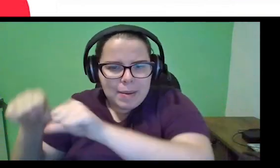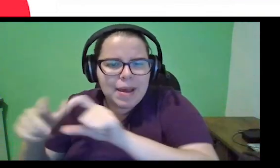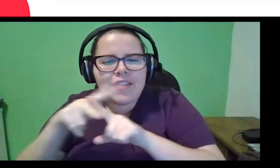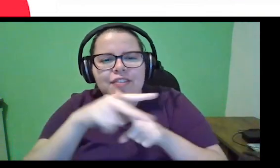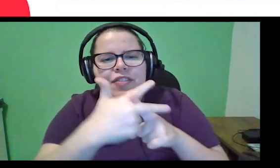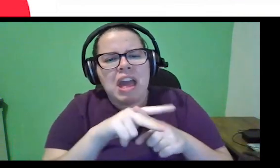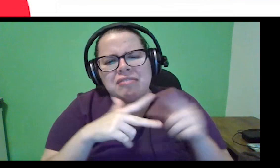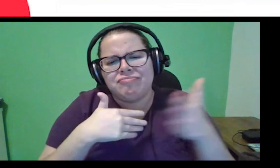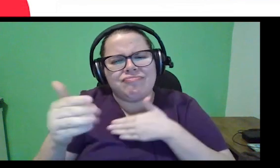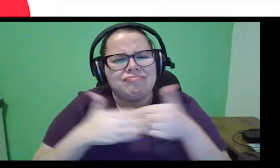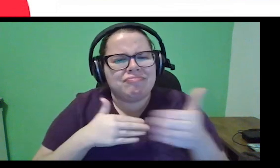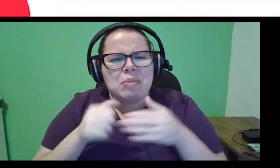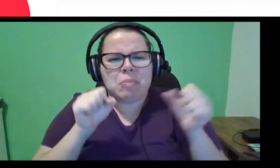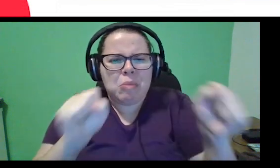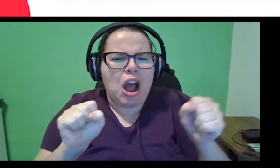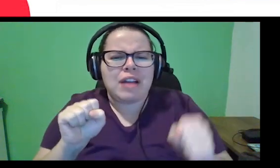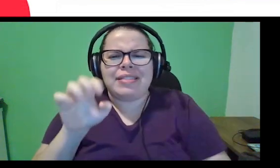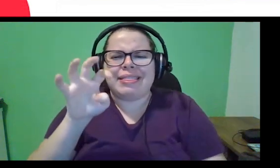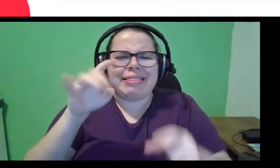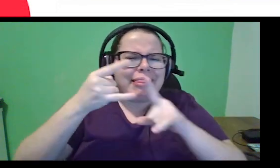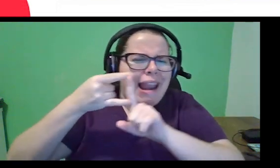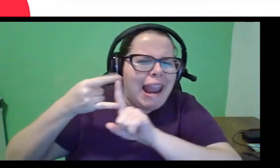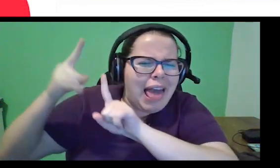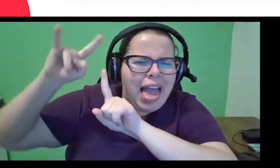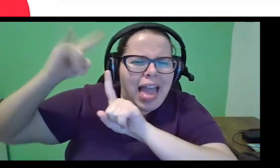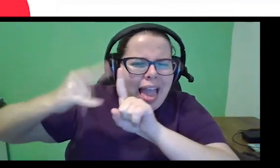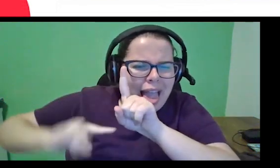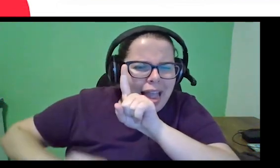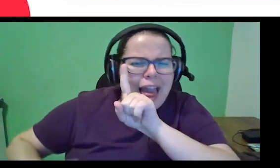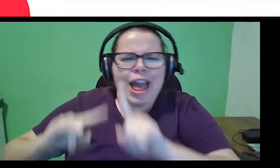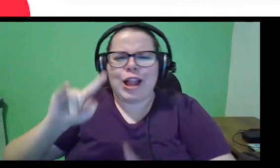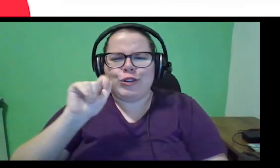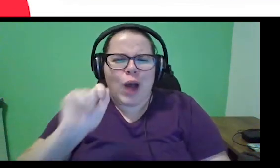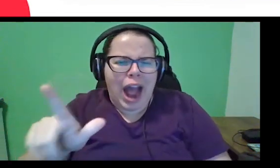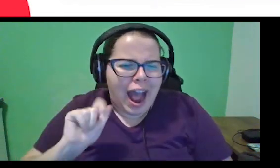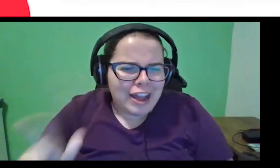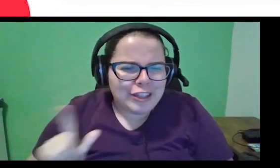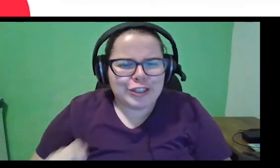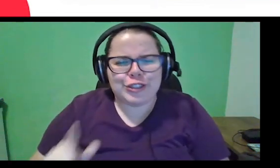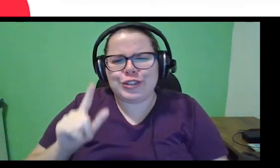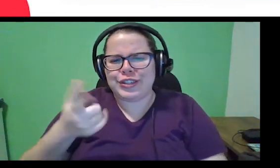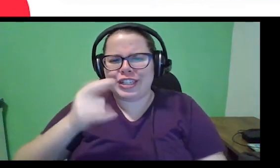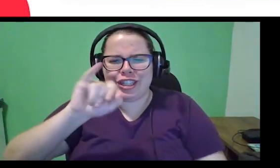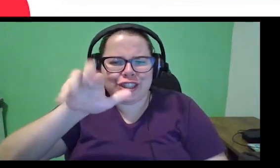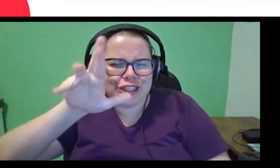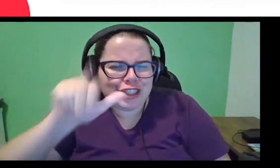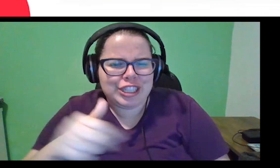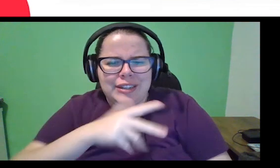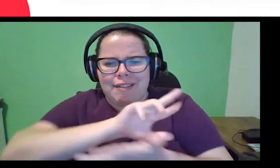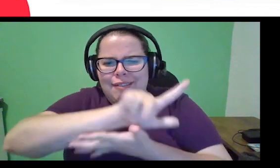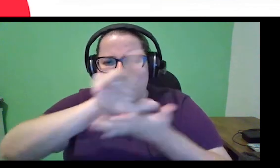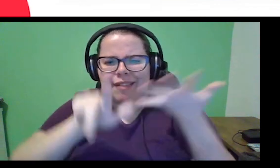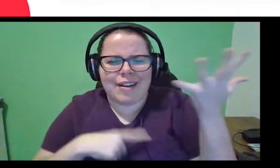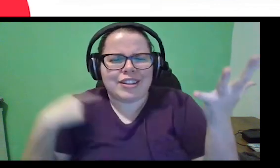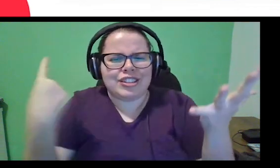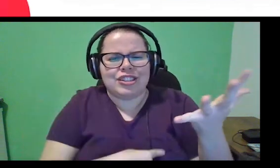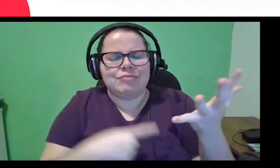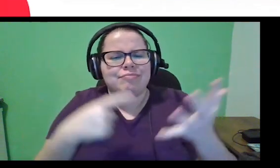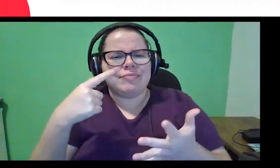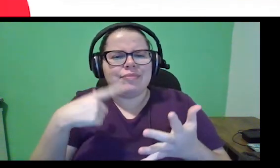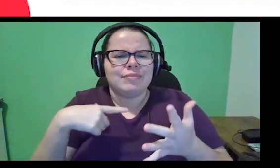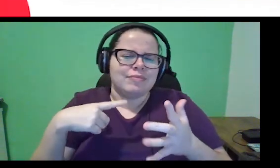tanto faz, né, gente? Pode ser Trello, Gira, Azure, enfim, tem N ferramentas para isso, e a gente pode